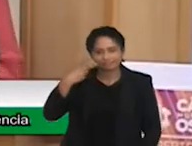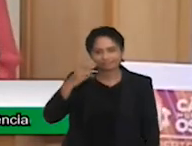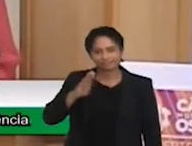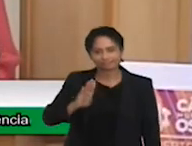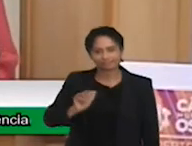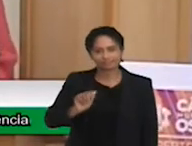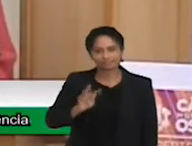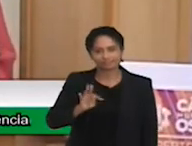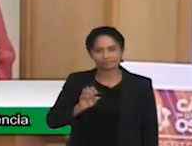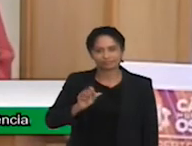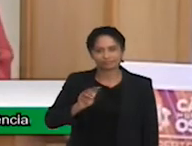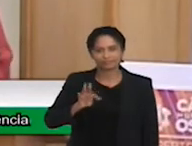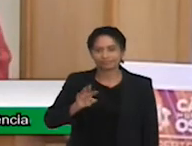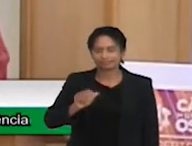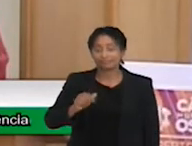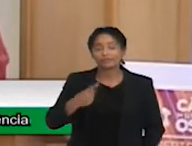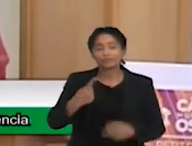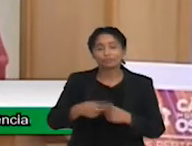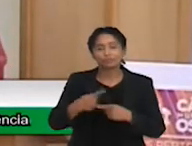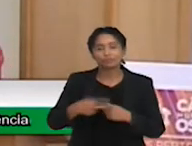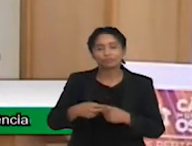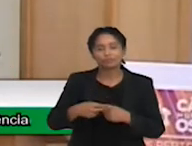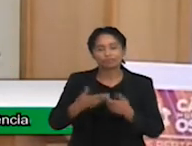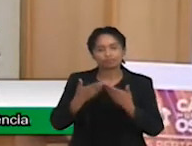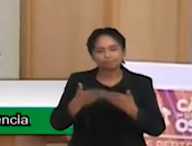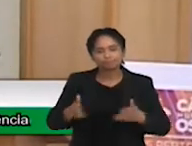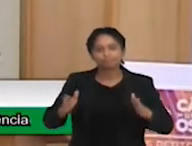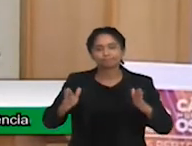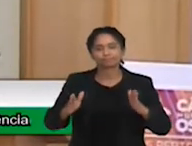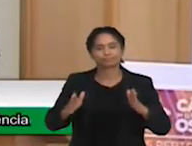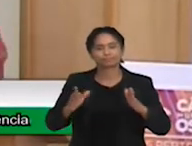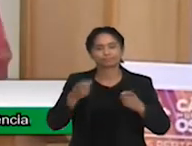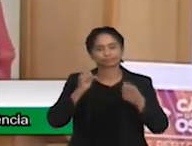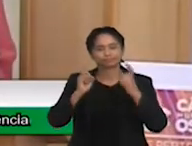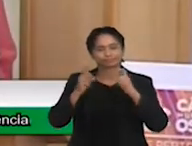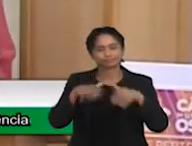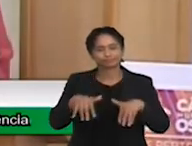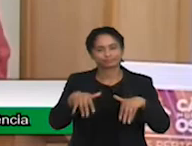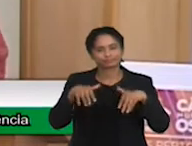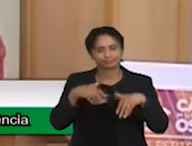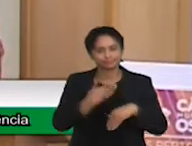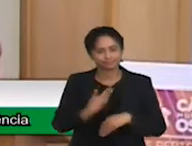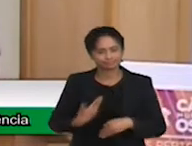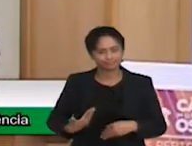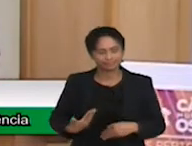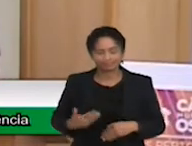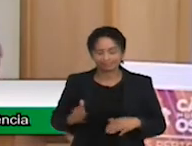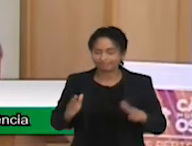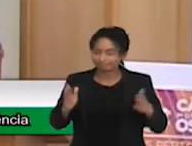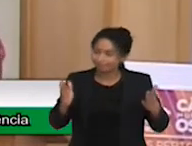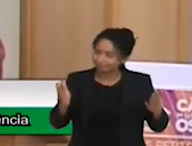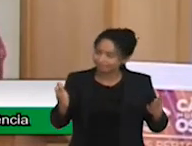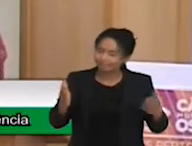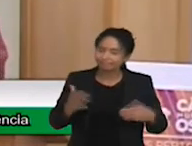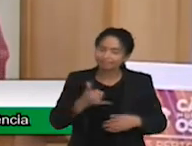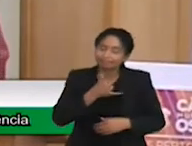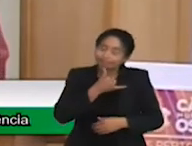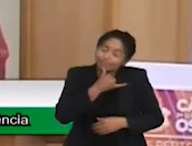iniciativa dessa audiência pública. Uma pena que estamos nesse período de pandemia